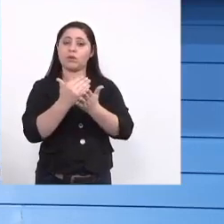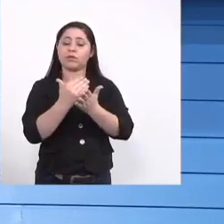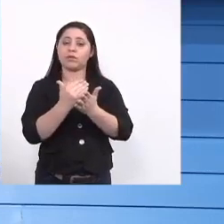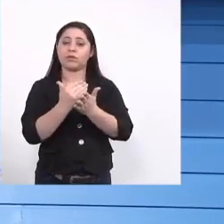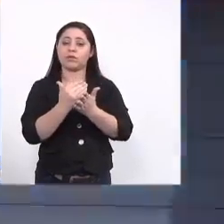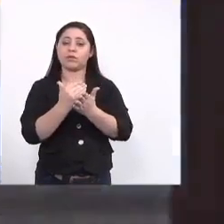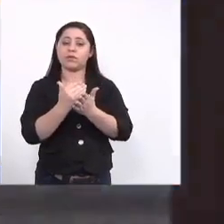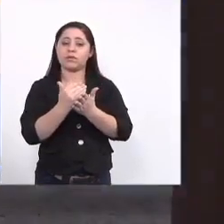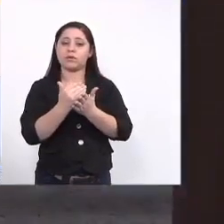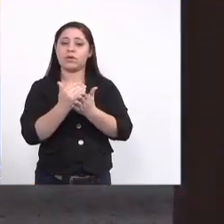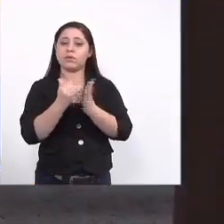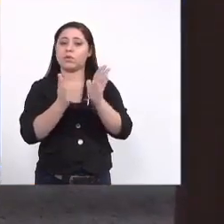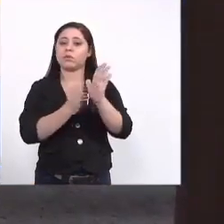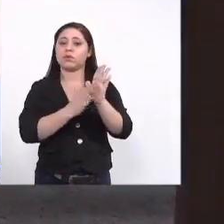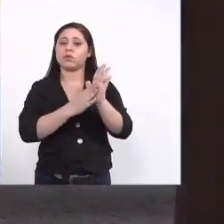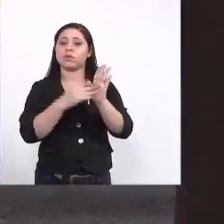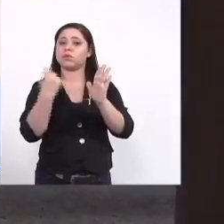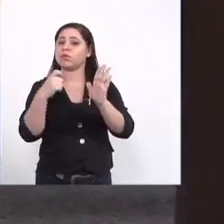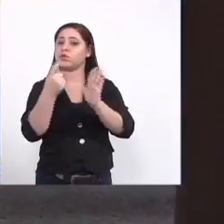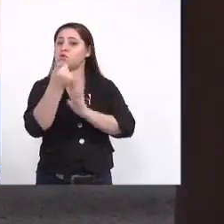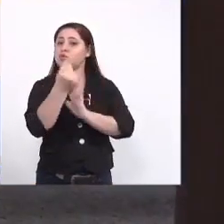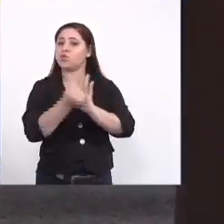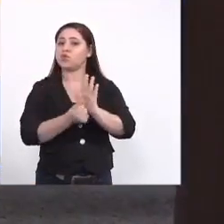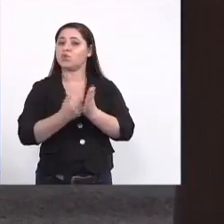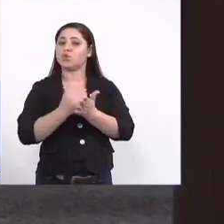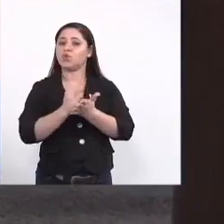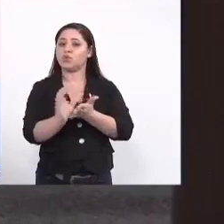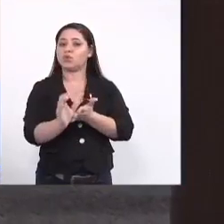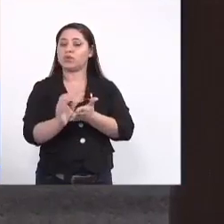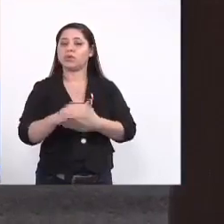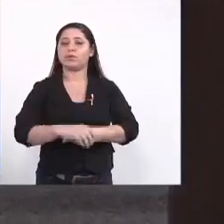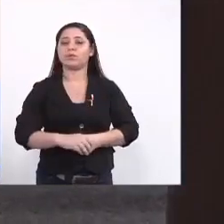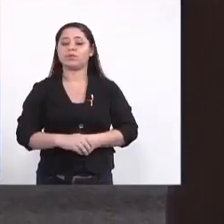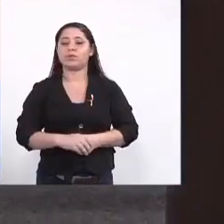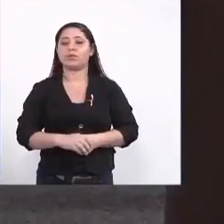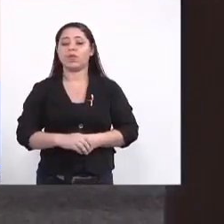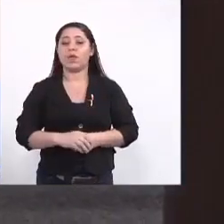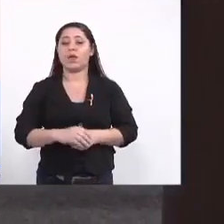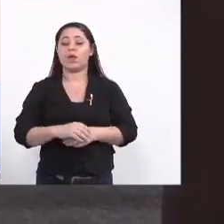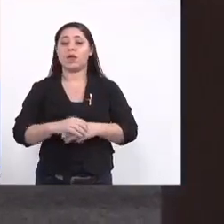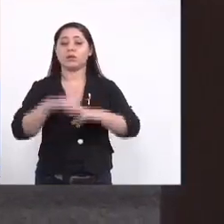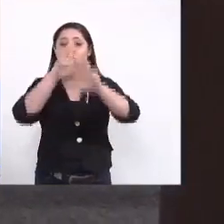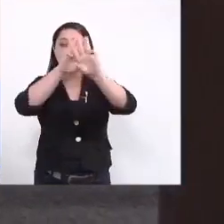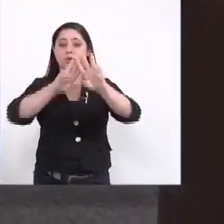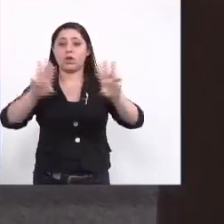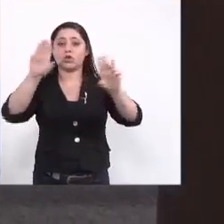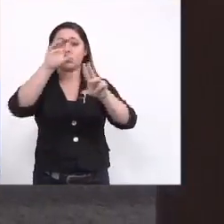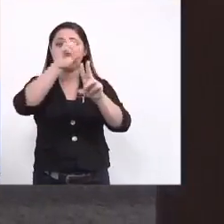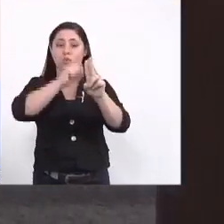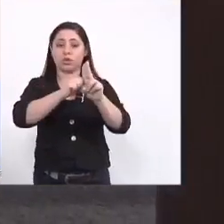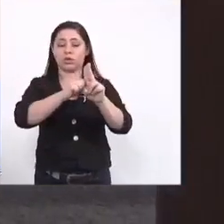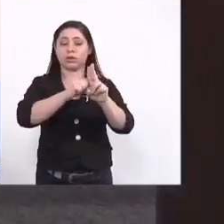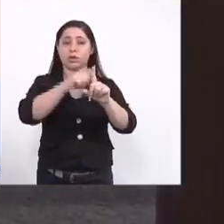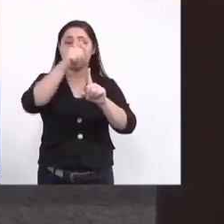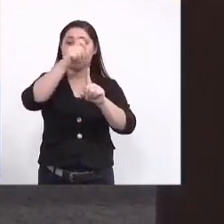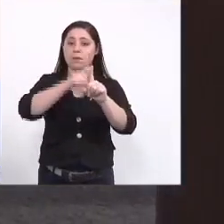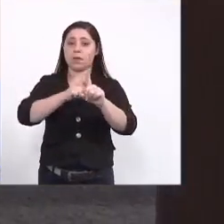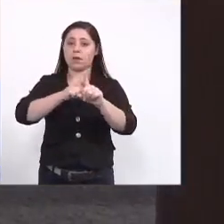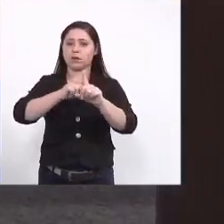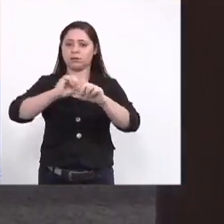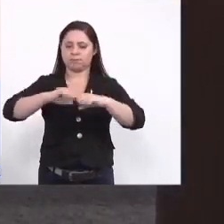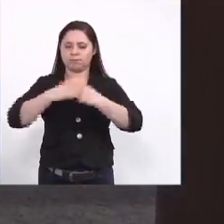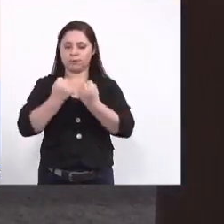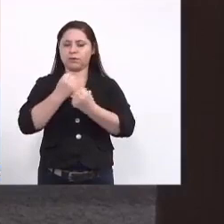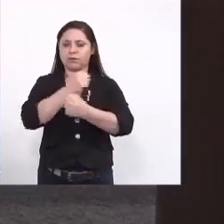propostas que não precisam de recursos seria a a publicação no site da UEMS sobre esse mês de enfrentamento a